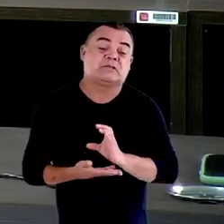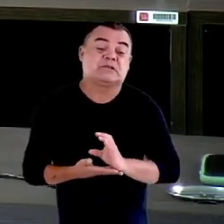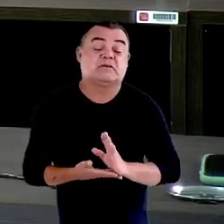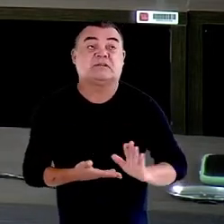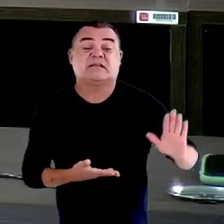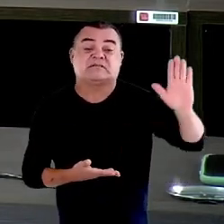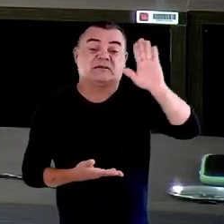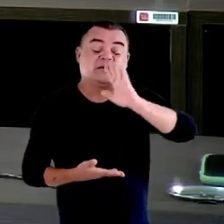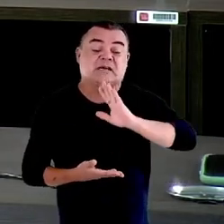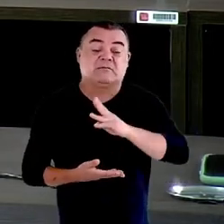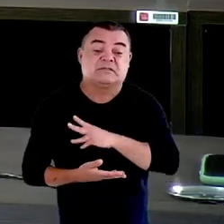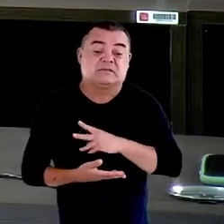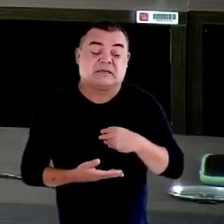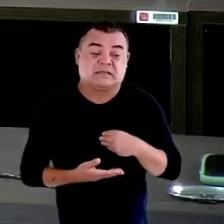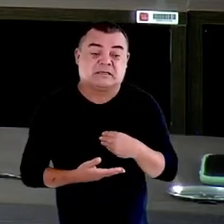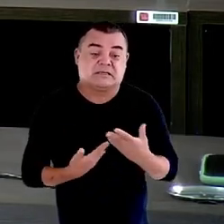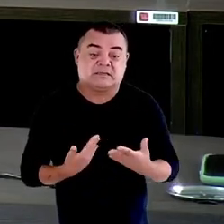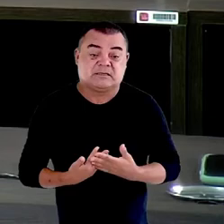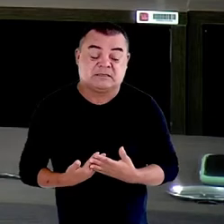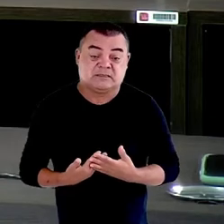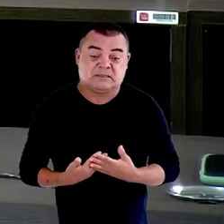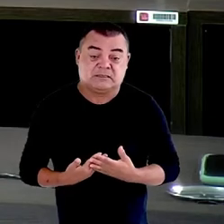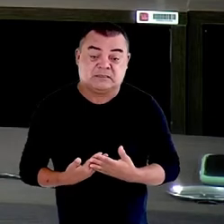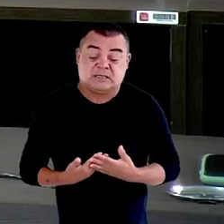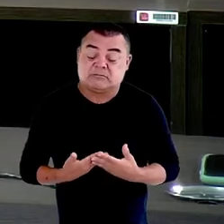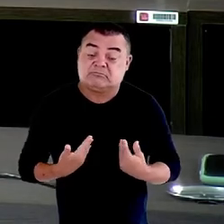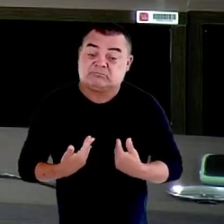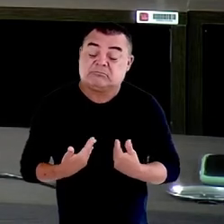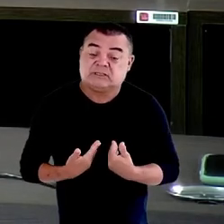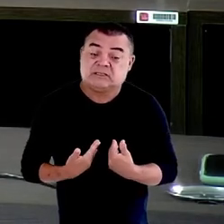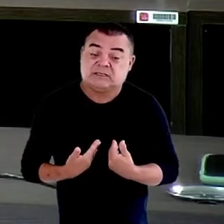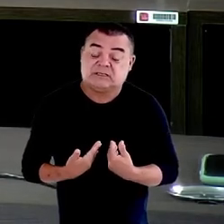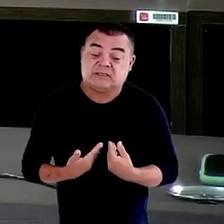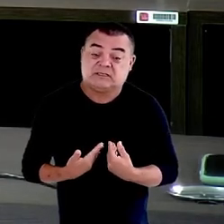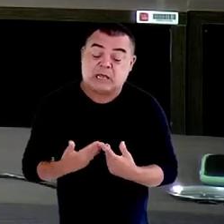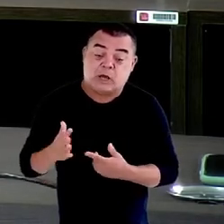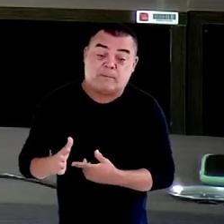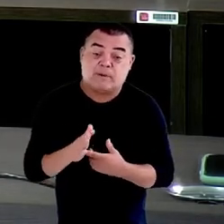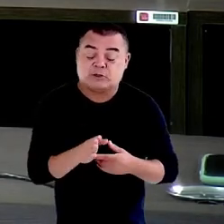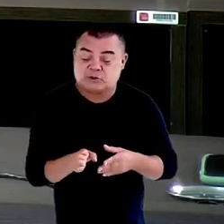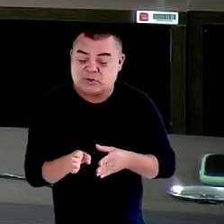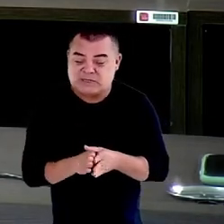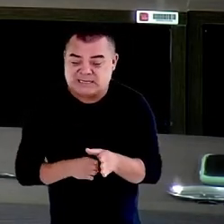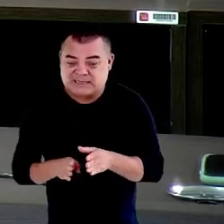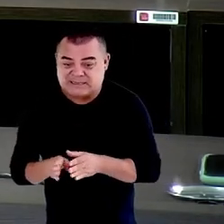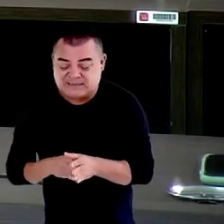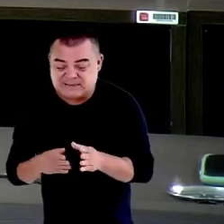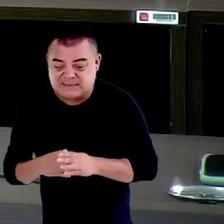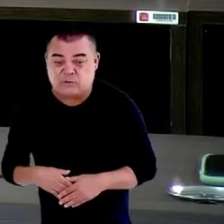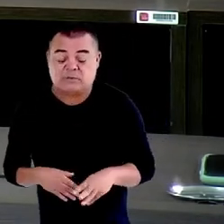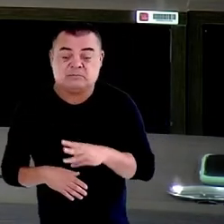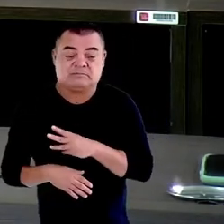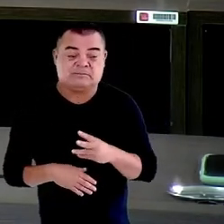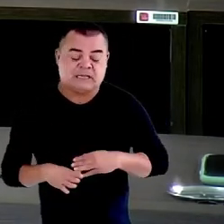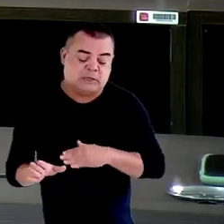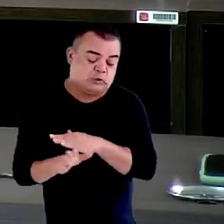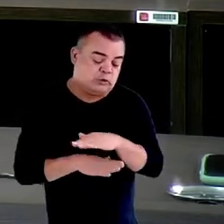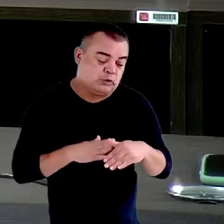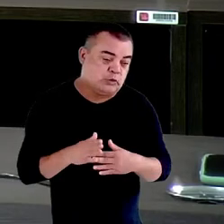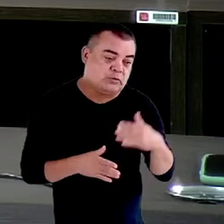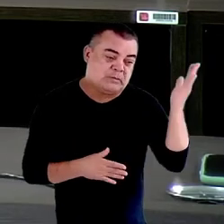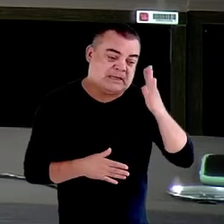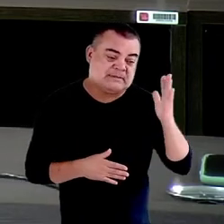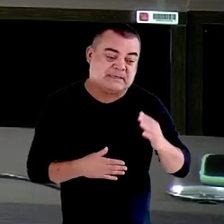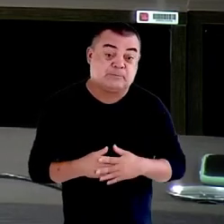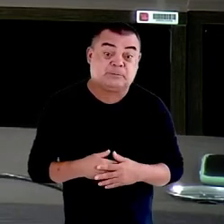orientações para o Ministério Público em todo o Brasil. Eu vejo isso com uma